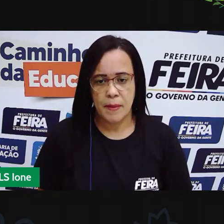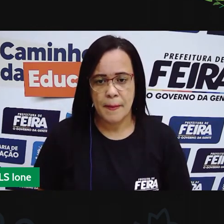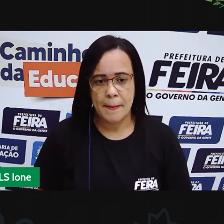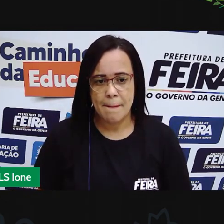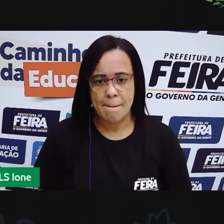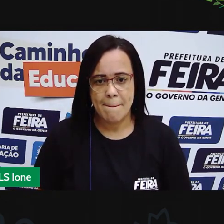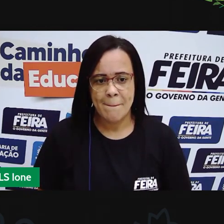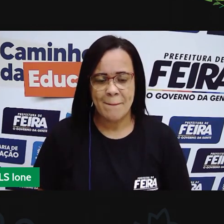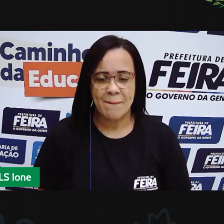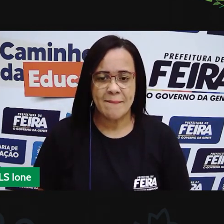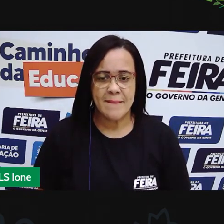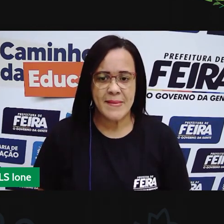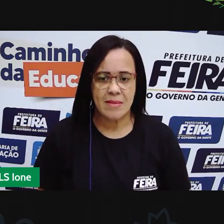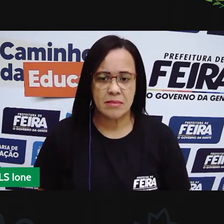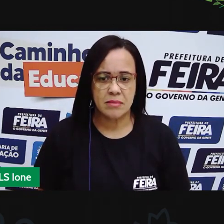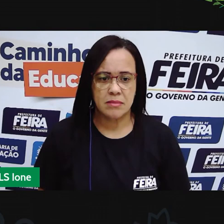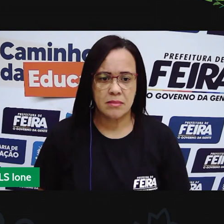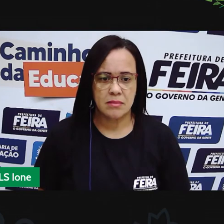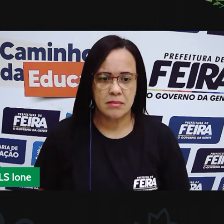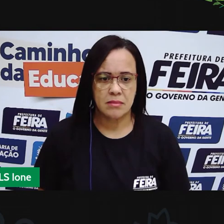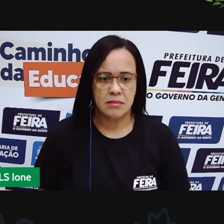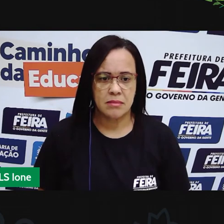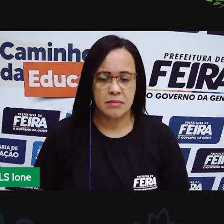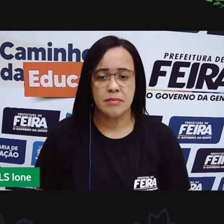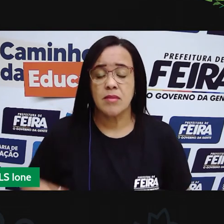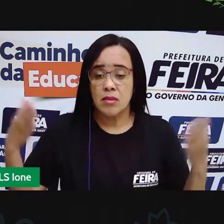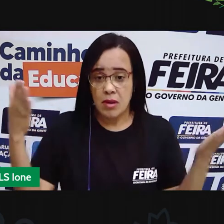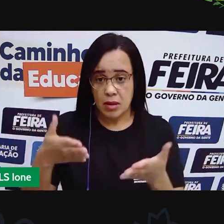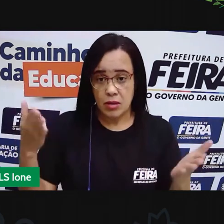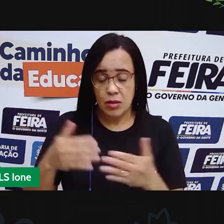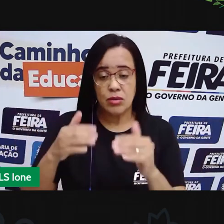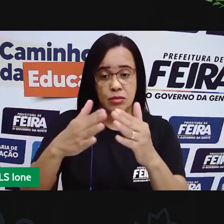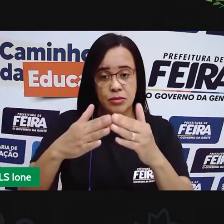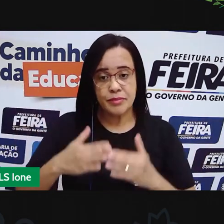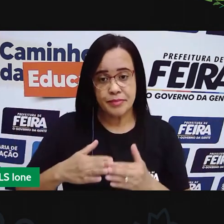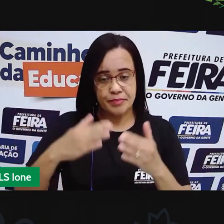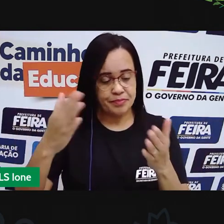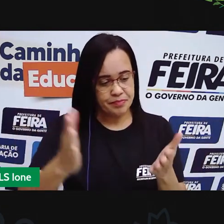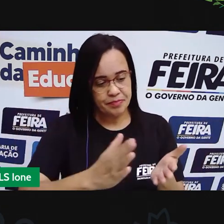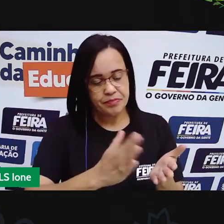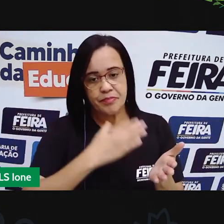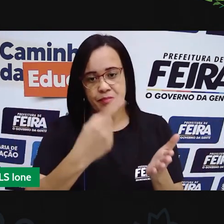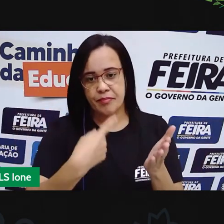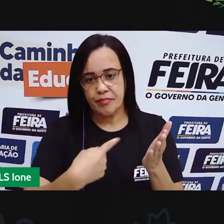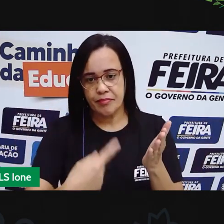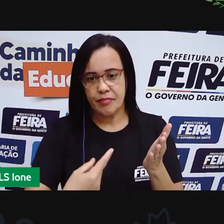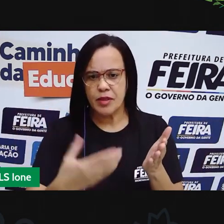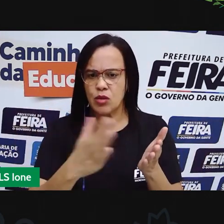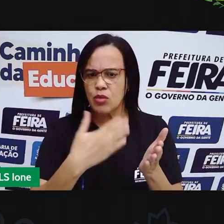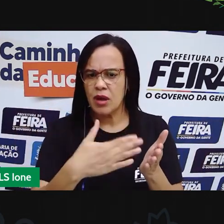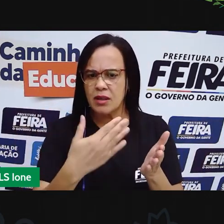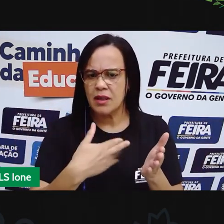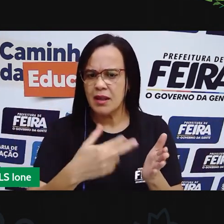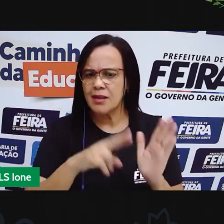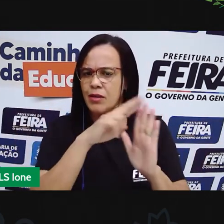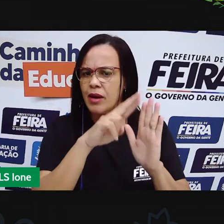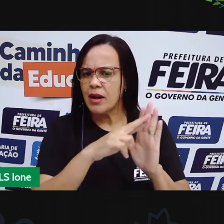Agora, vou pedir para você escrever no paderno mais algumas regras de comunidade familiar.